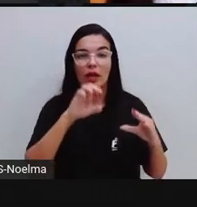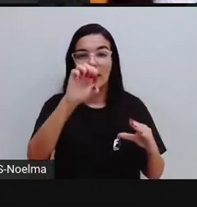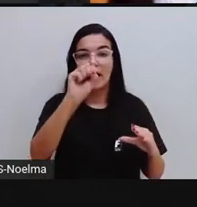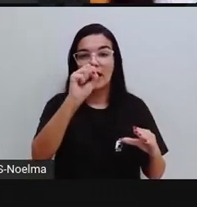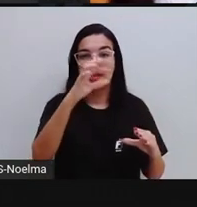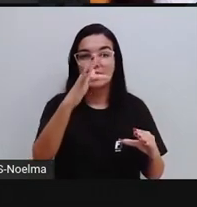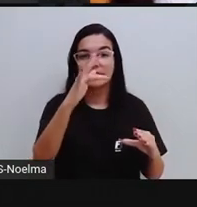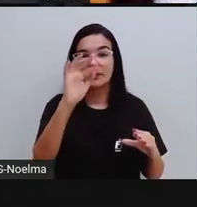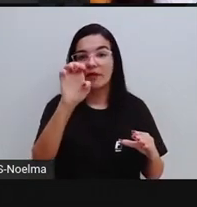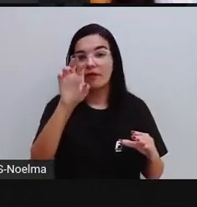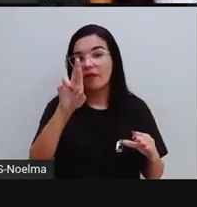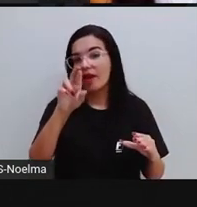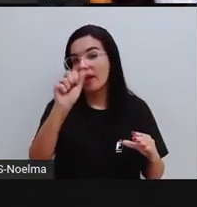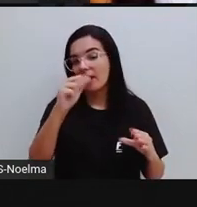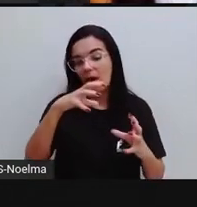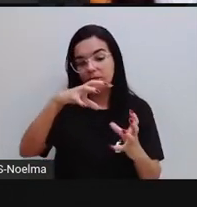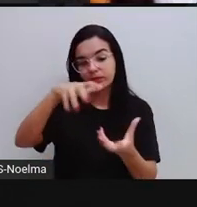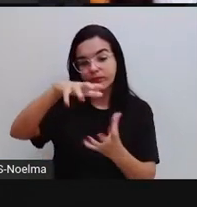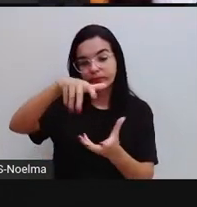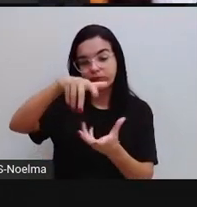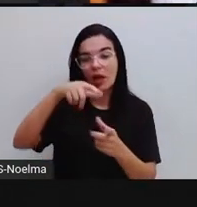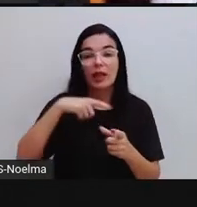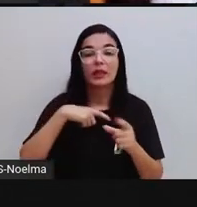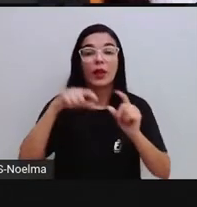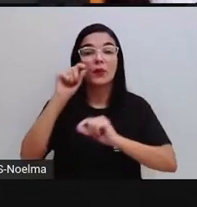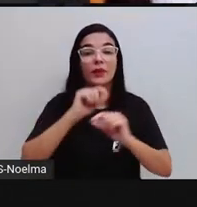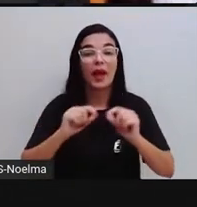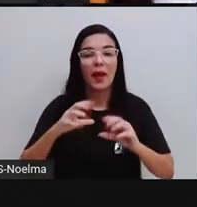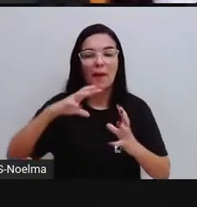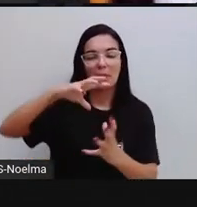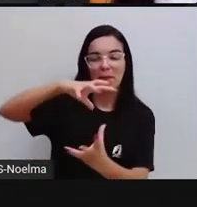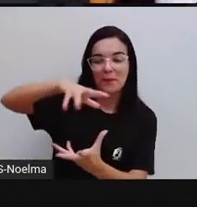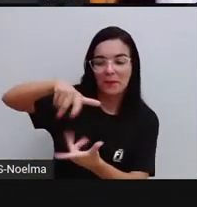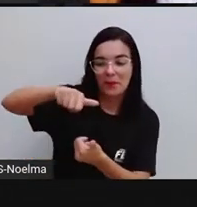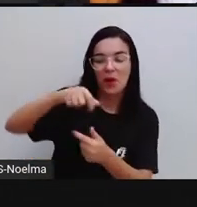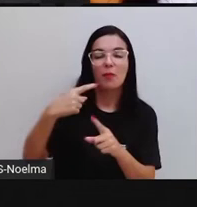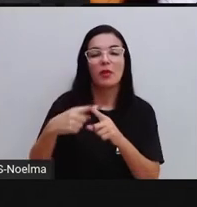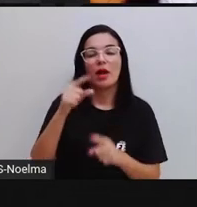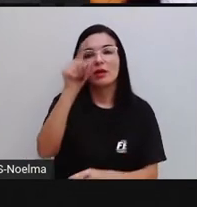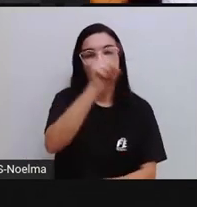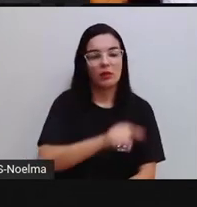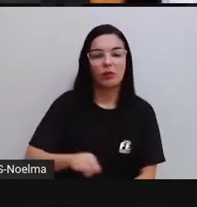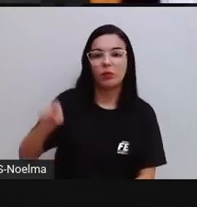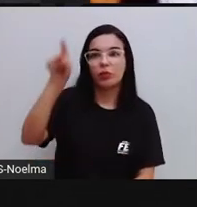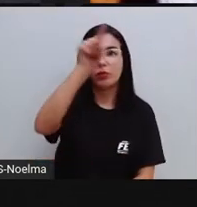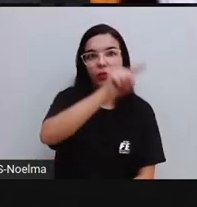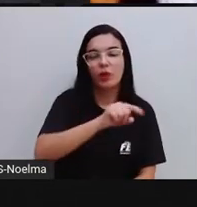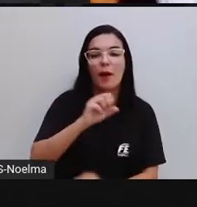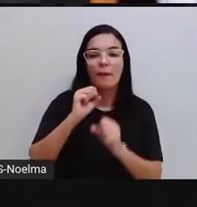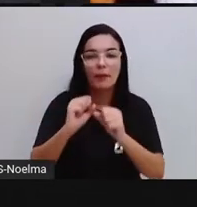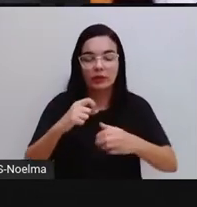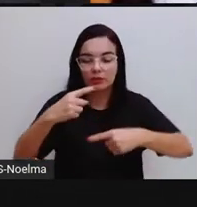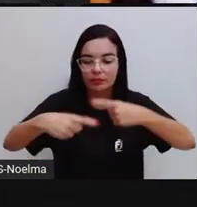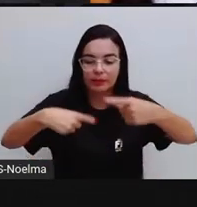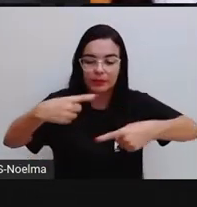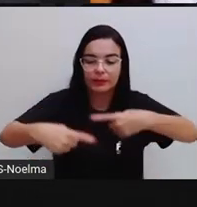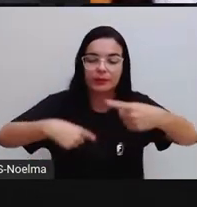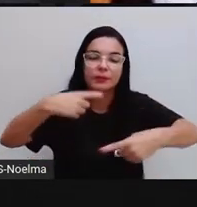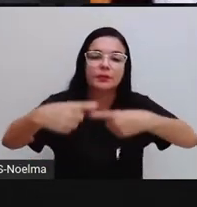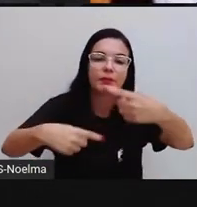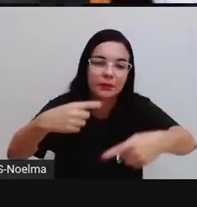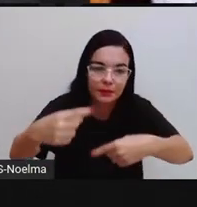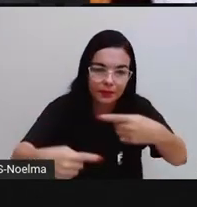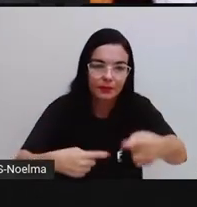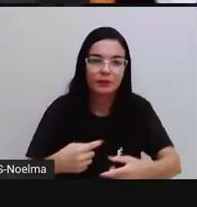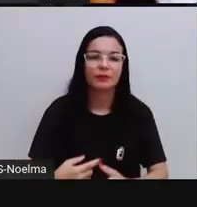ou não poliedros, por que? Tem uma superfície arredondada que vai permitir eles girarem sobre uma superfície.